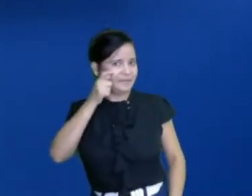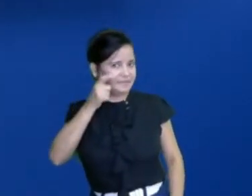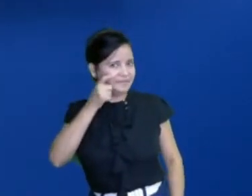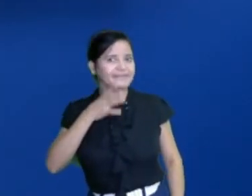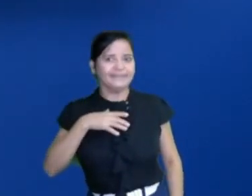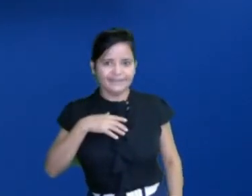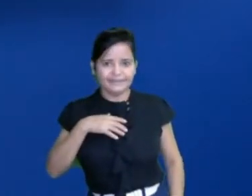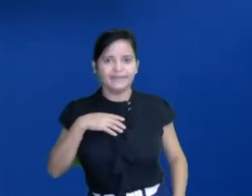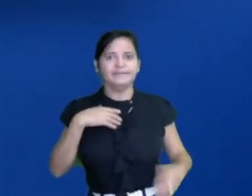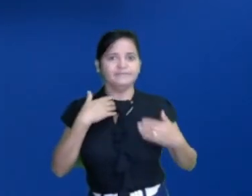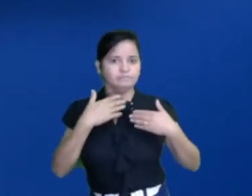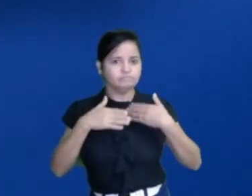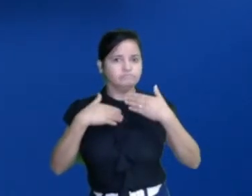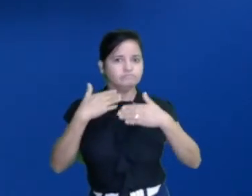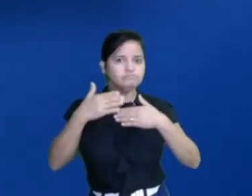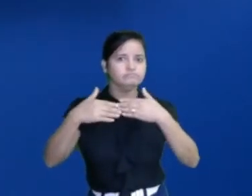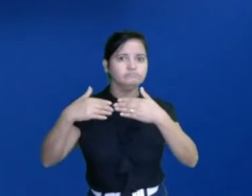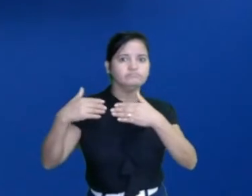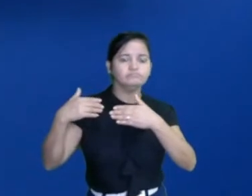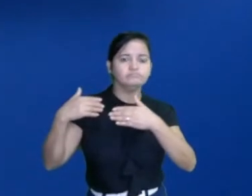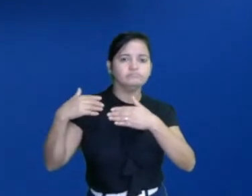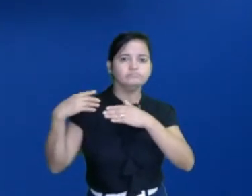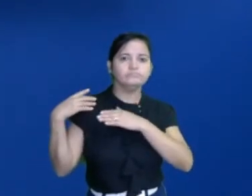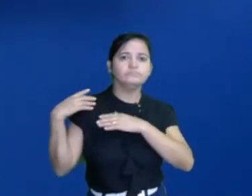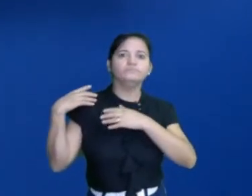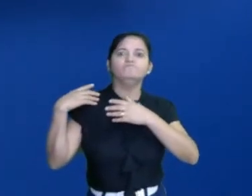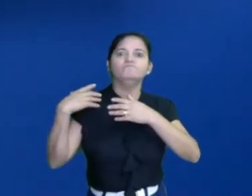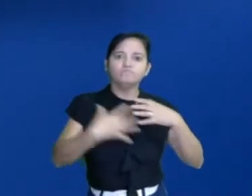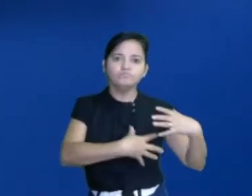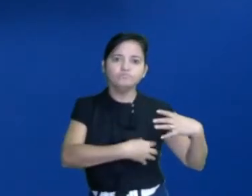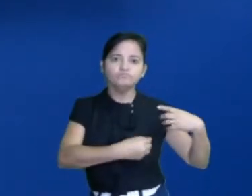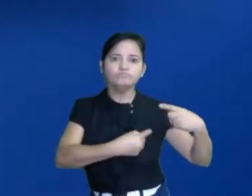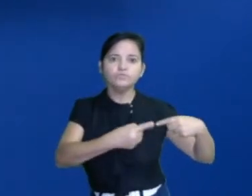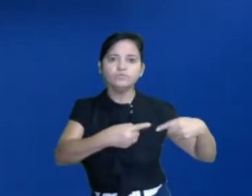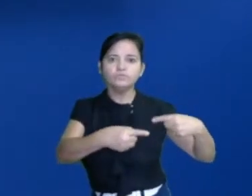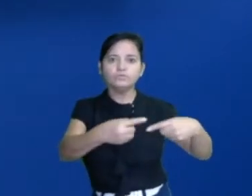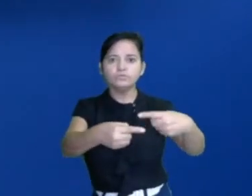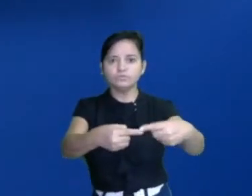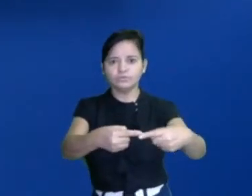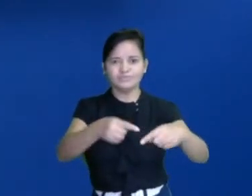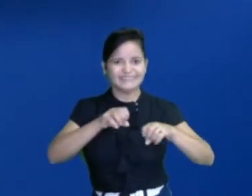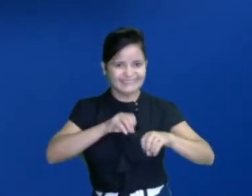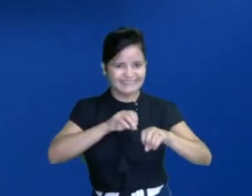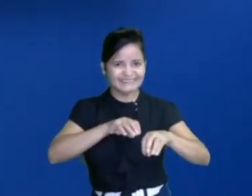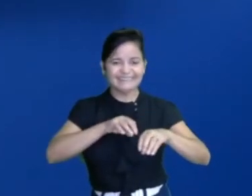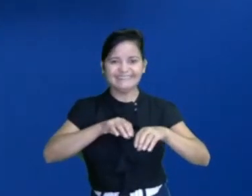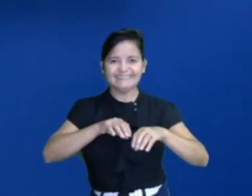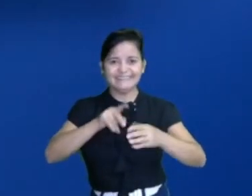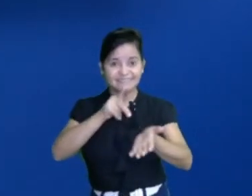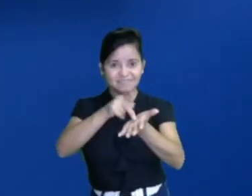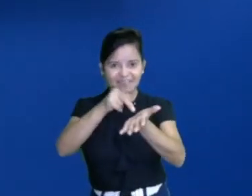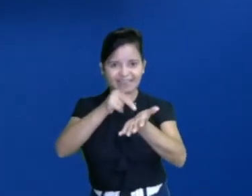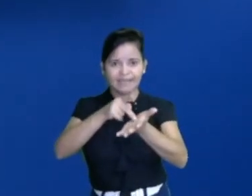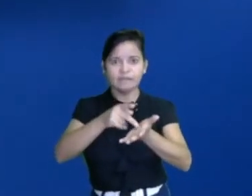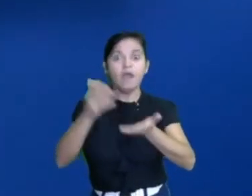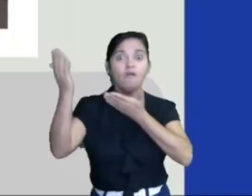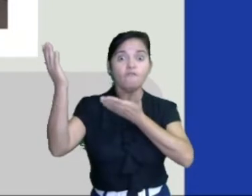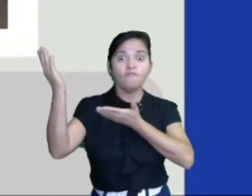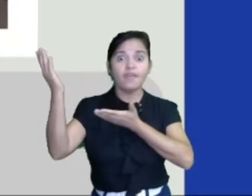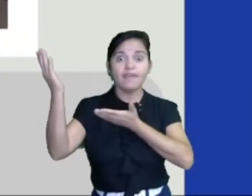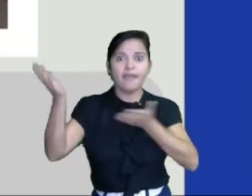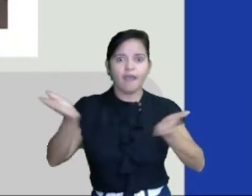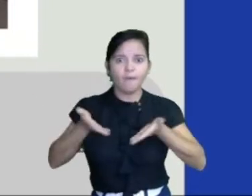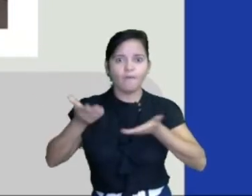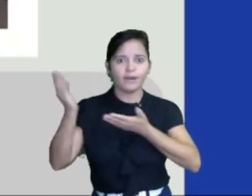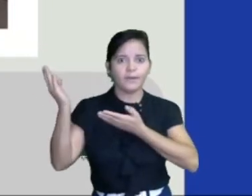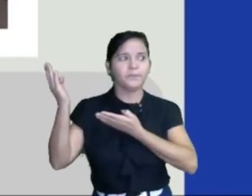que foi passado de geração para geração? Verdade? Olha essa imagem aqui agora.